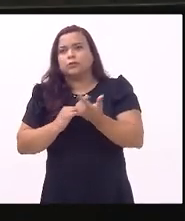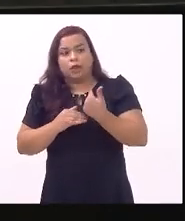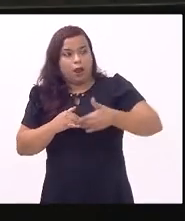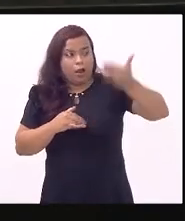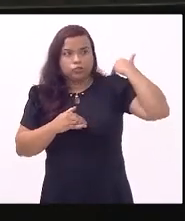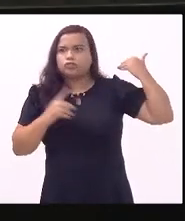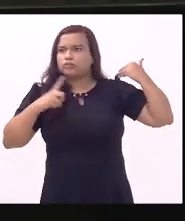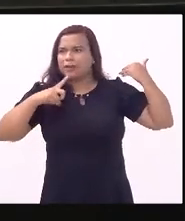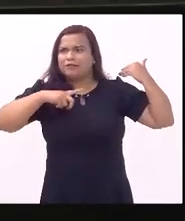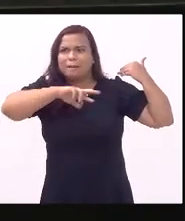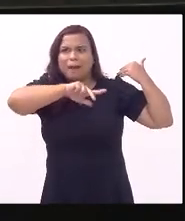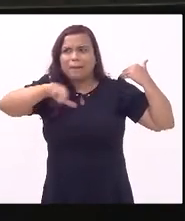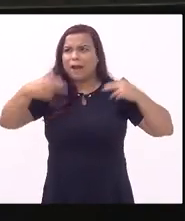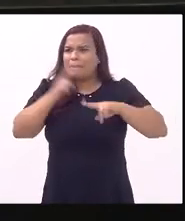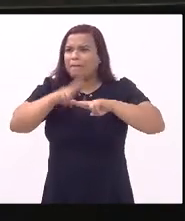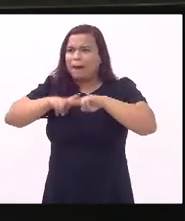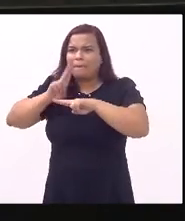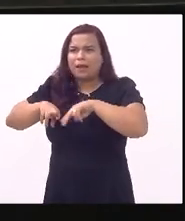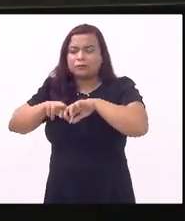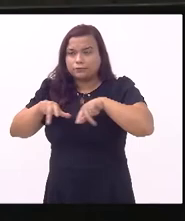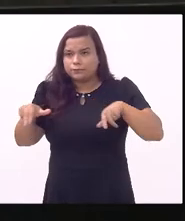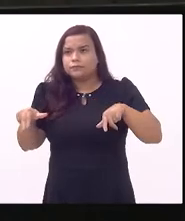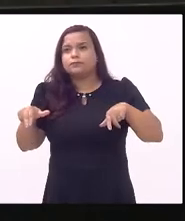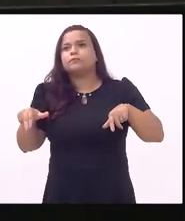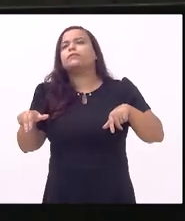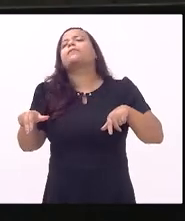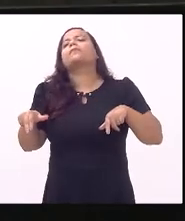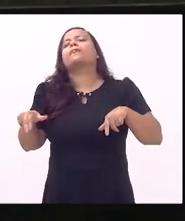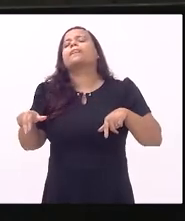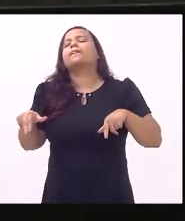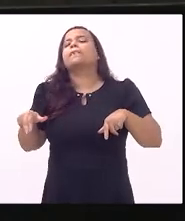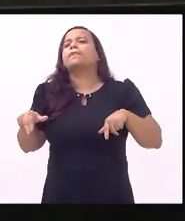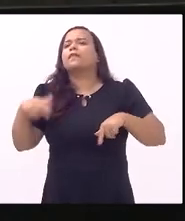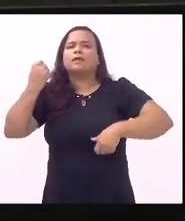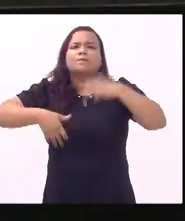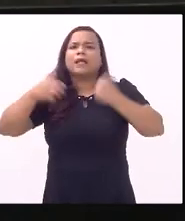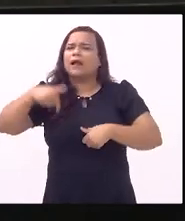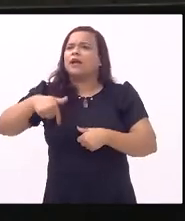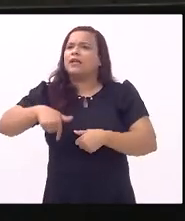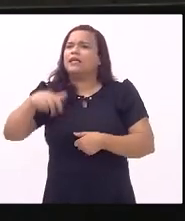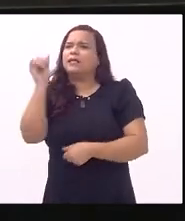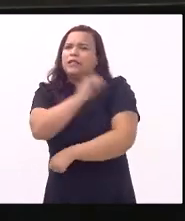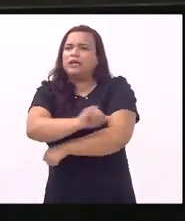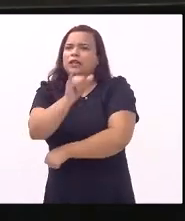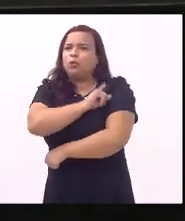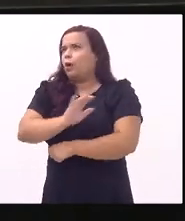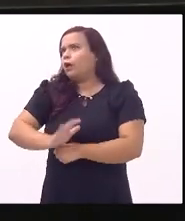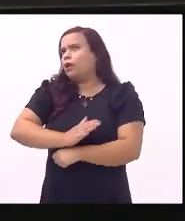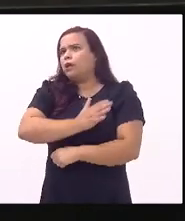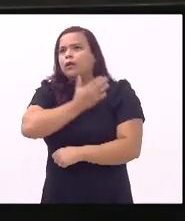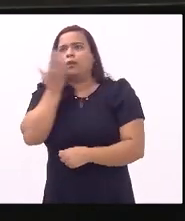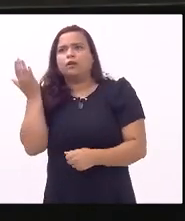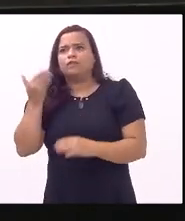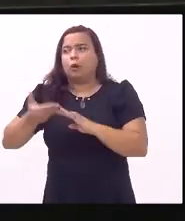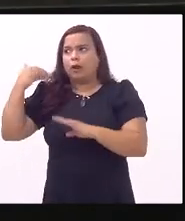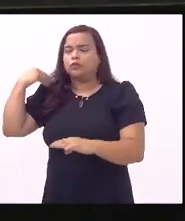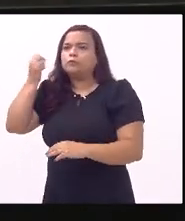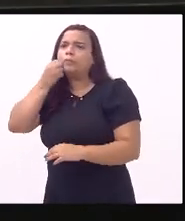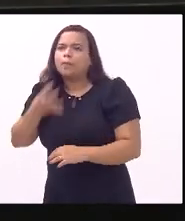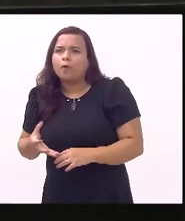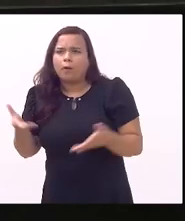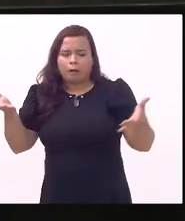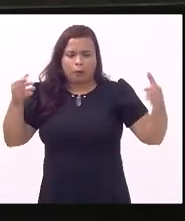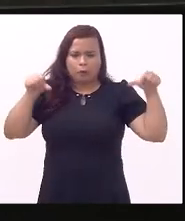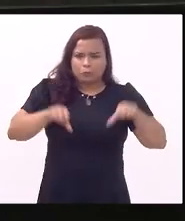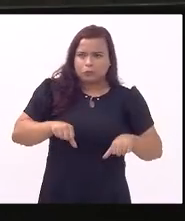quase todo mundo foi preso ouvi aqui que o Rio de Janeiro está horrível e que era bom antes ouvi